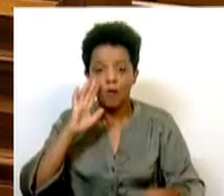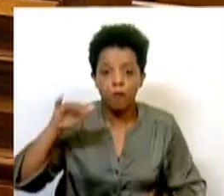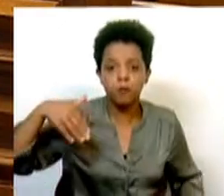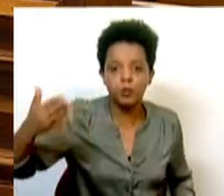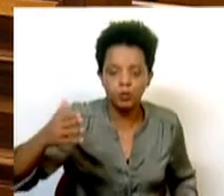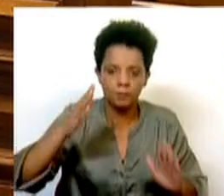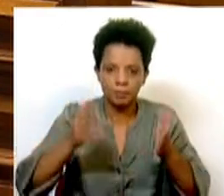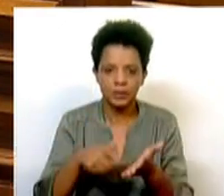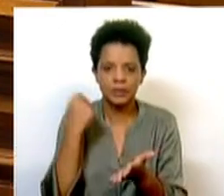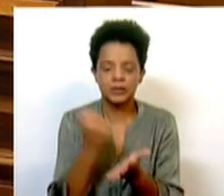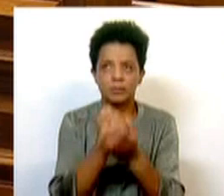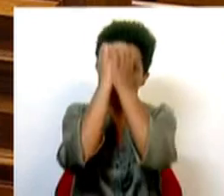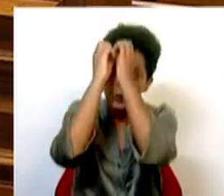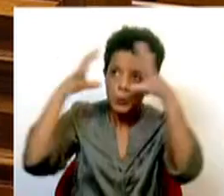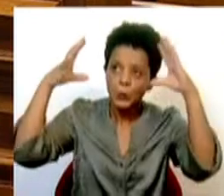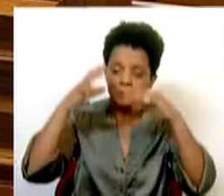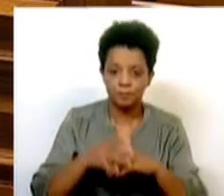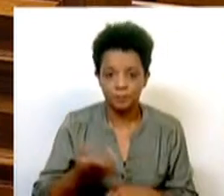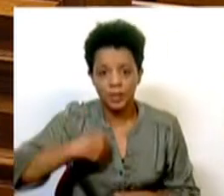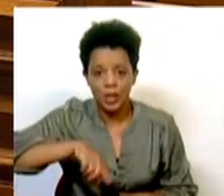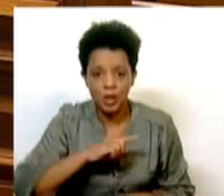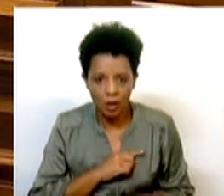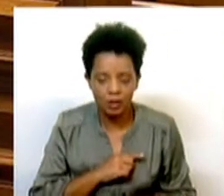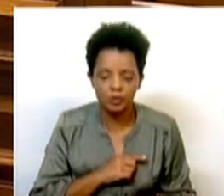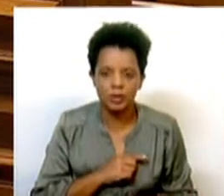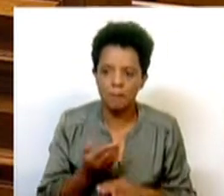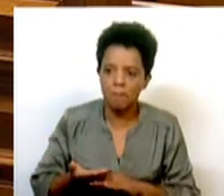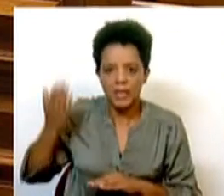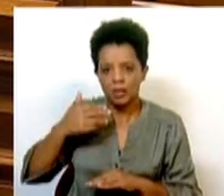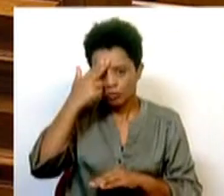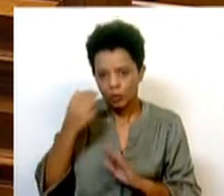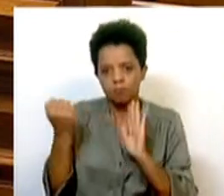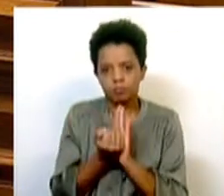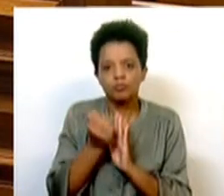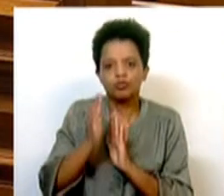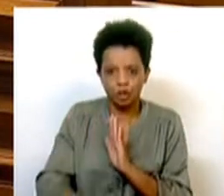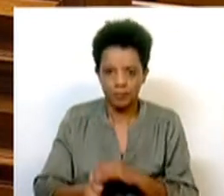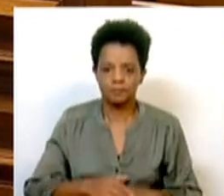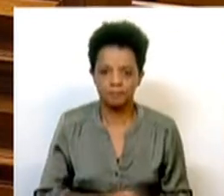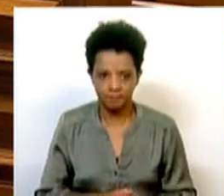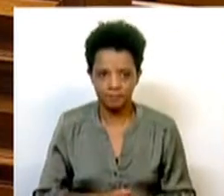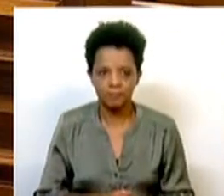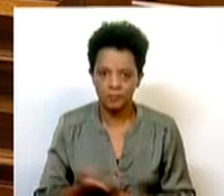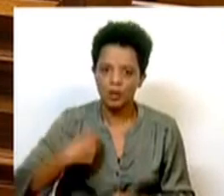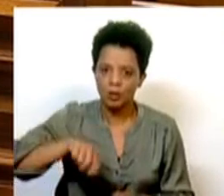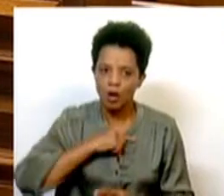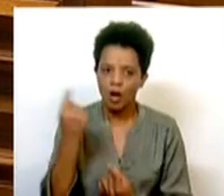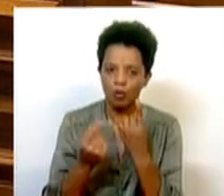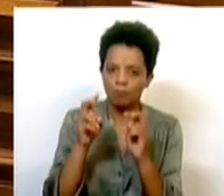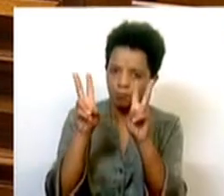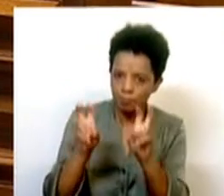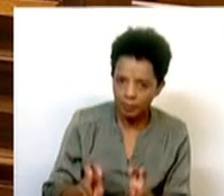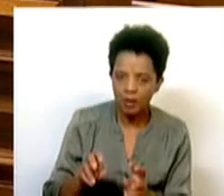esse, tem que ser sempre utópico. E nós até já tivemos um passado histórico, onde conjuntamente conseguimos em algumas